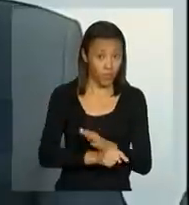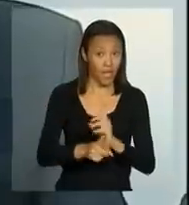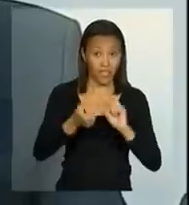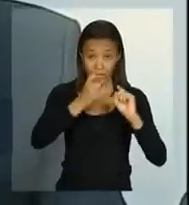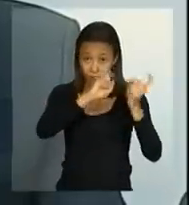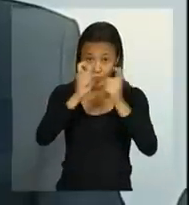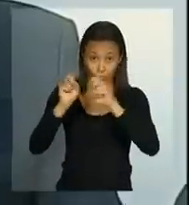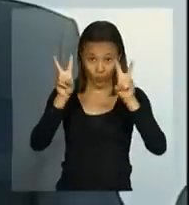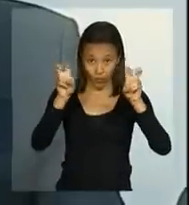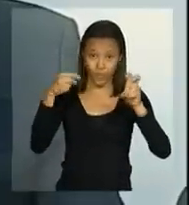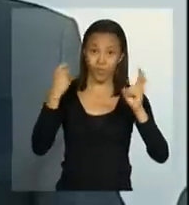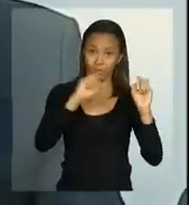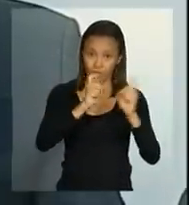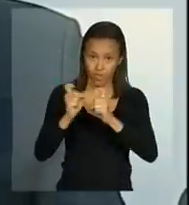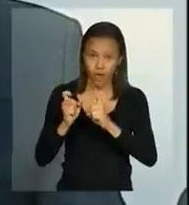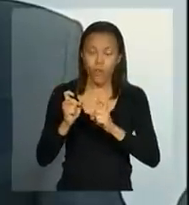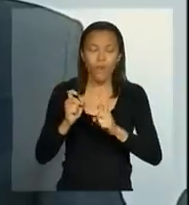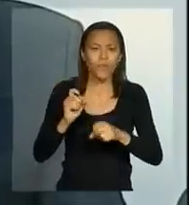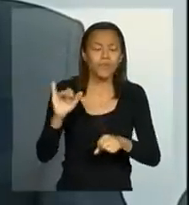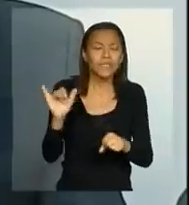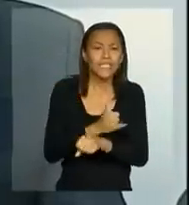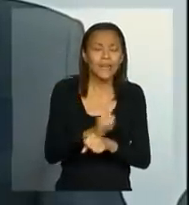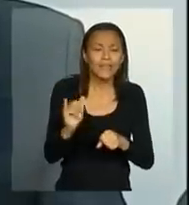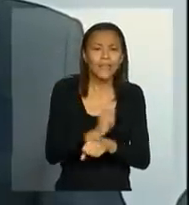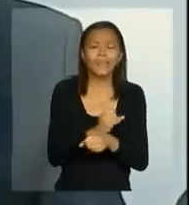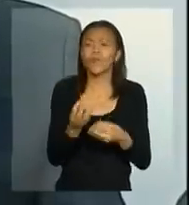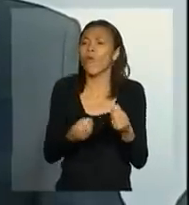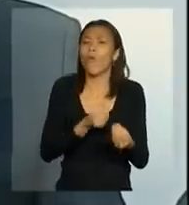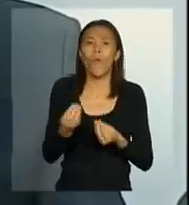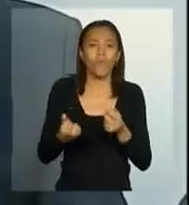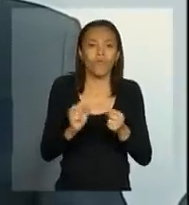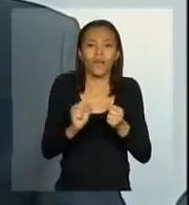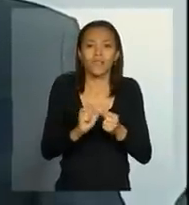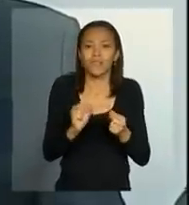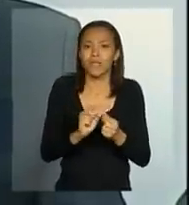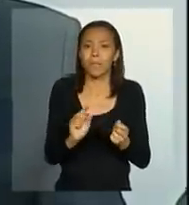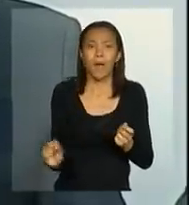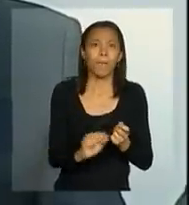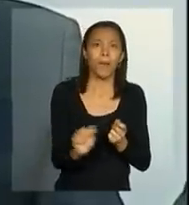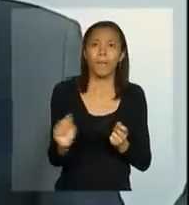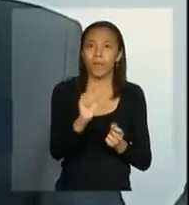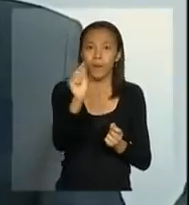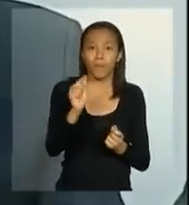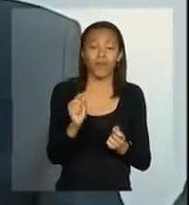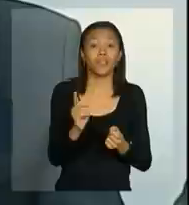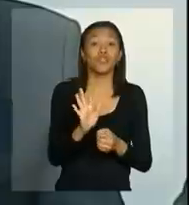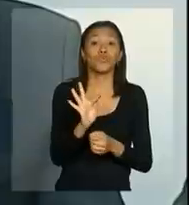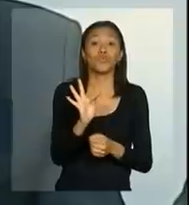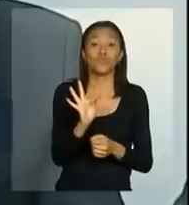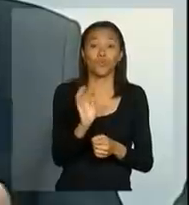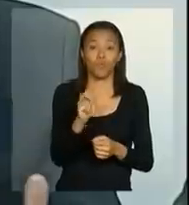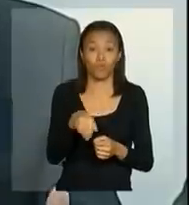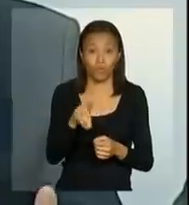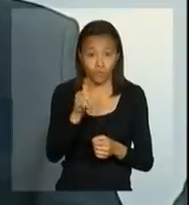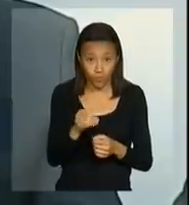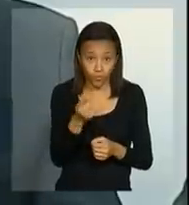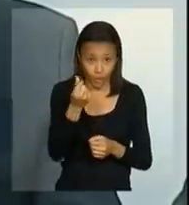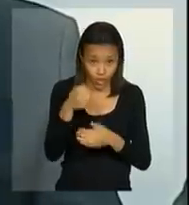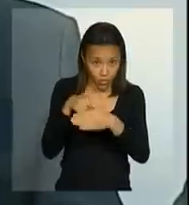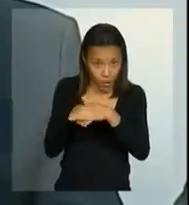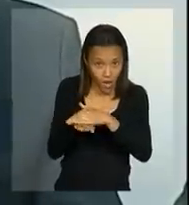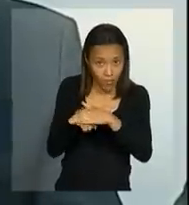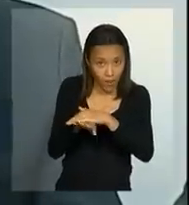aperfeiçoar instrumentos de operacionalização do fundo e de termos recursos